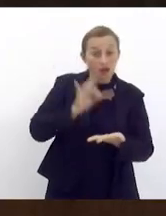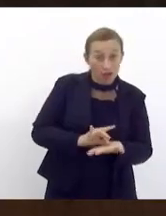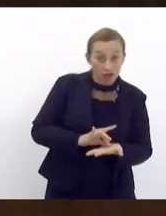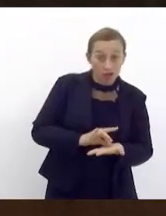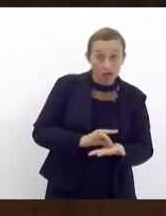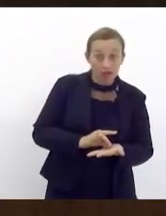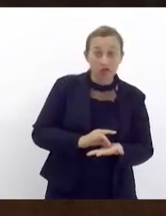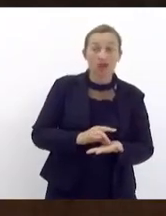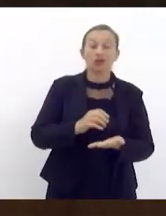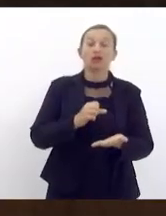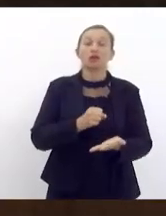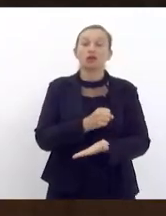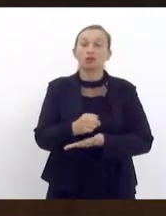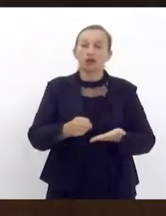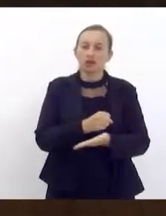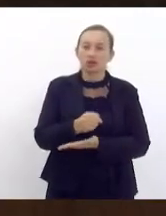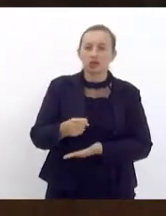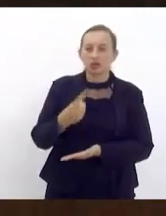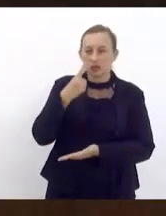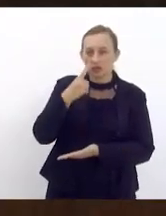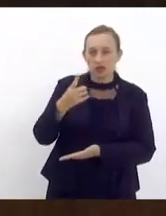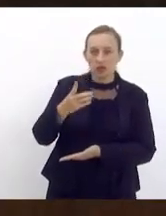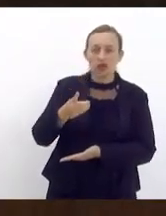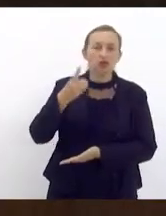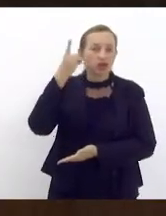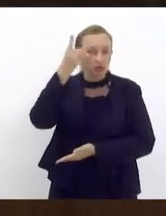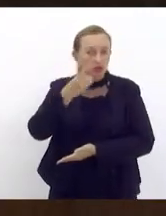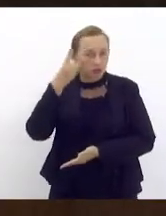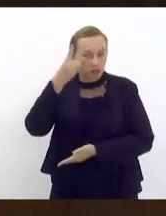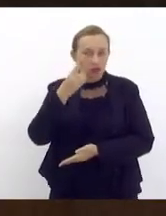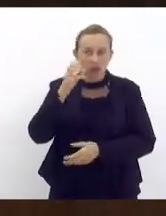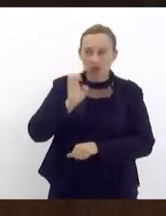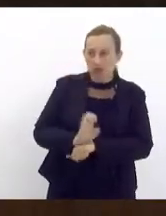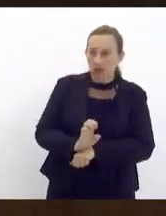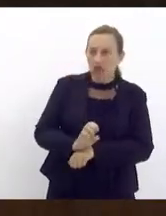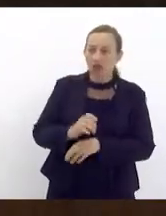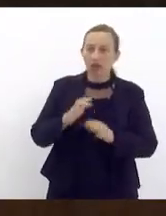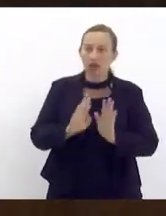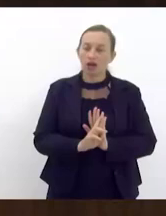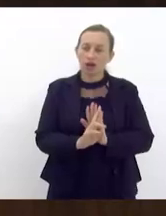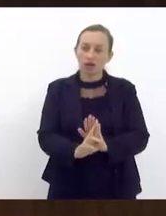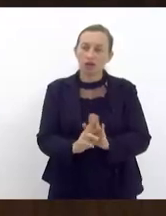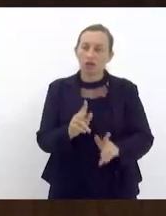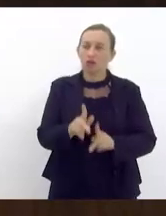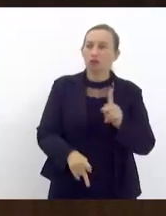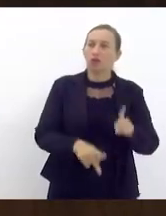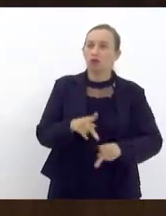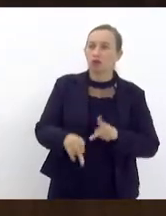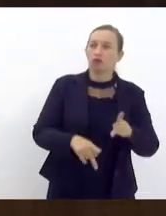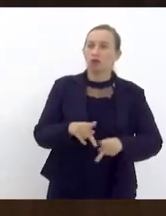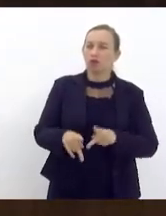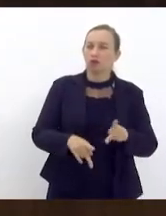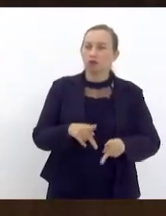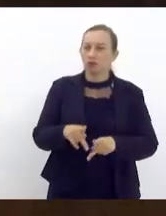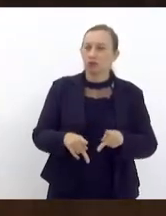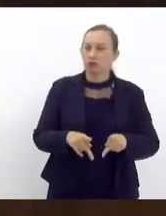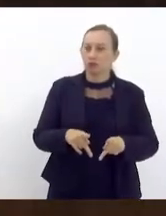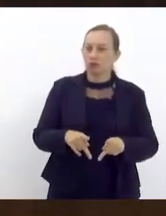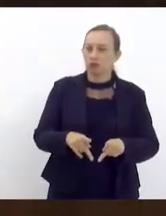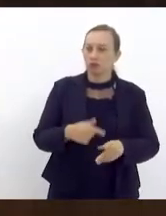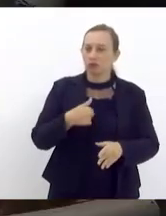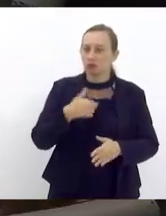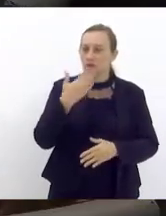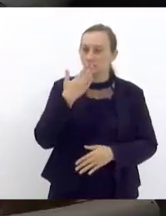baseados nas diligências que eu enquanto deputada estadual tenho realizado para representar a população com a qual me